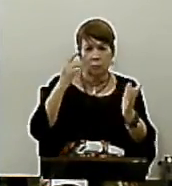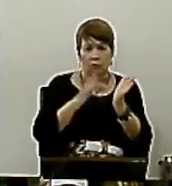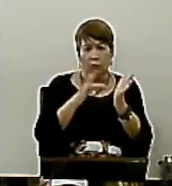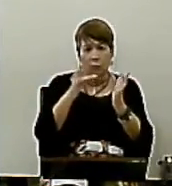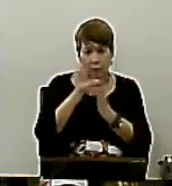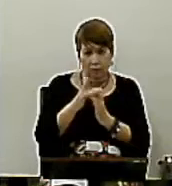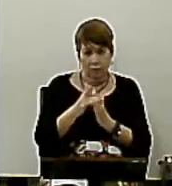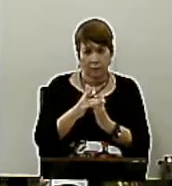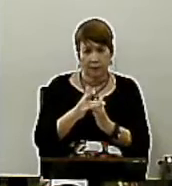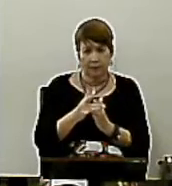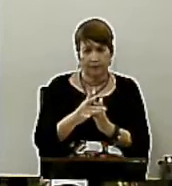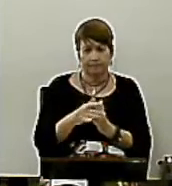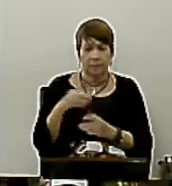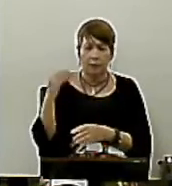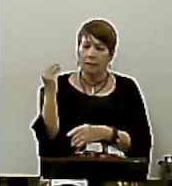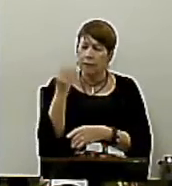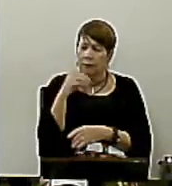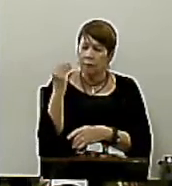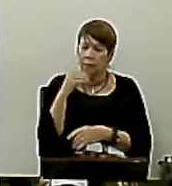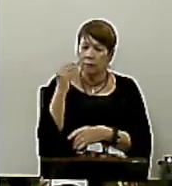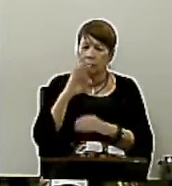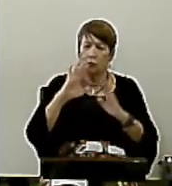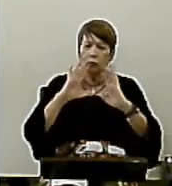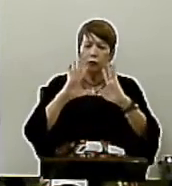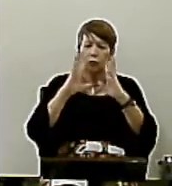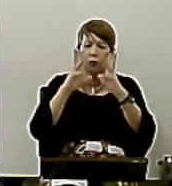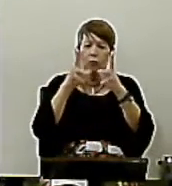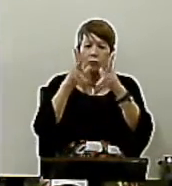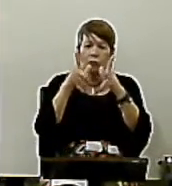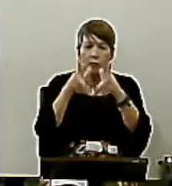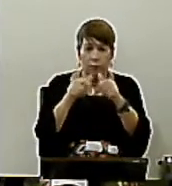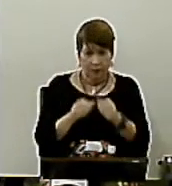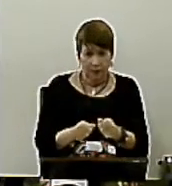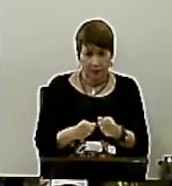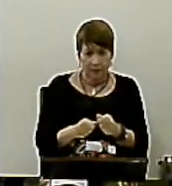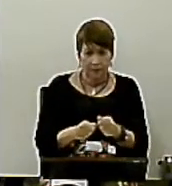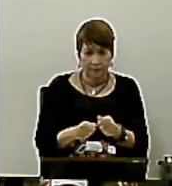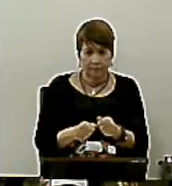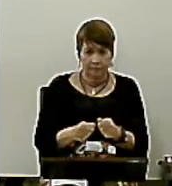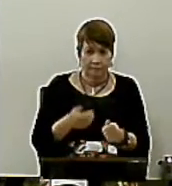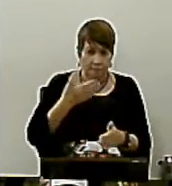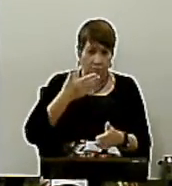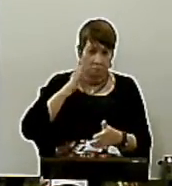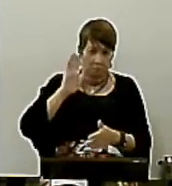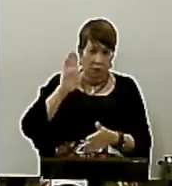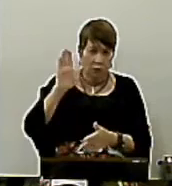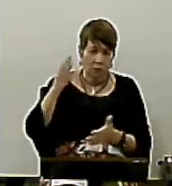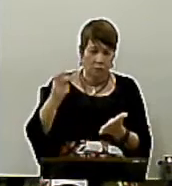Hebreus 10 Para se convencer De que tudo isso Cerimonialmente Está cumprido Em Cristo